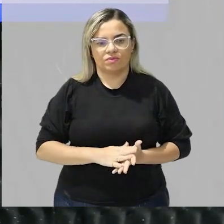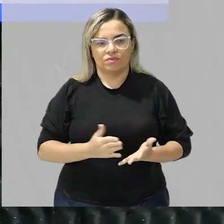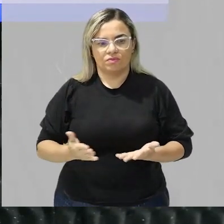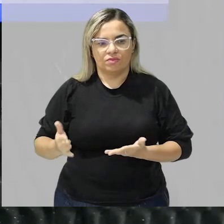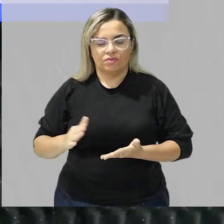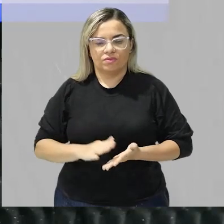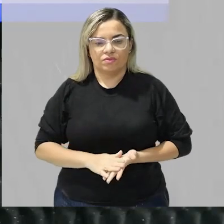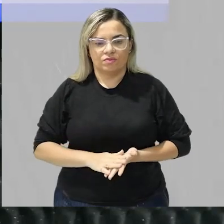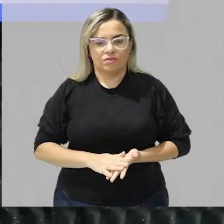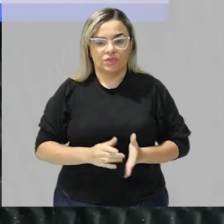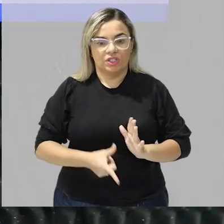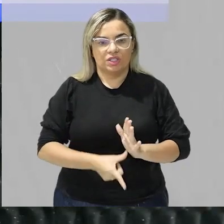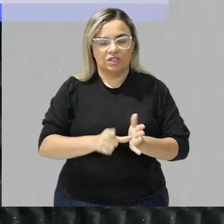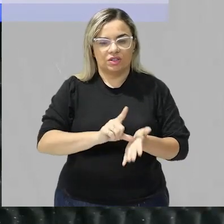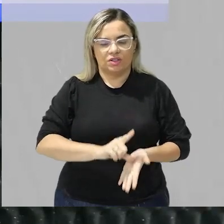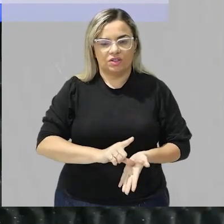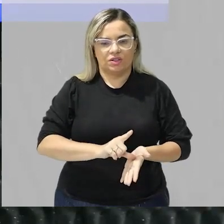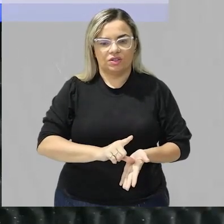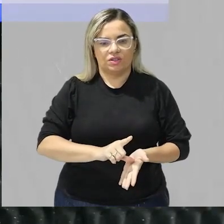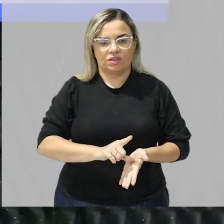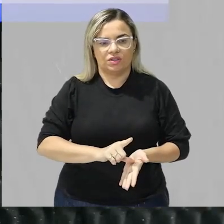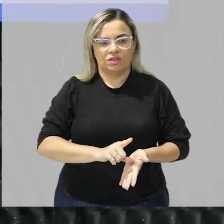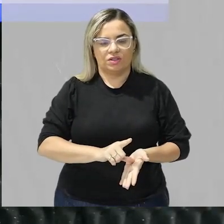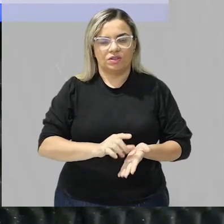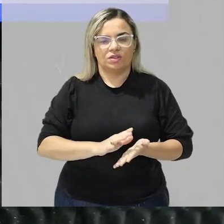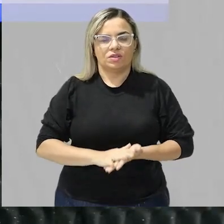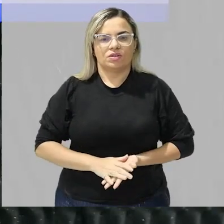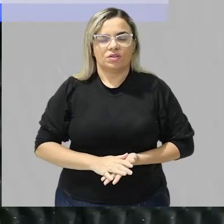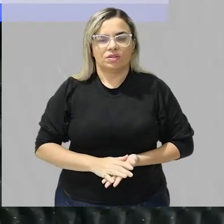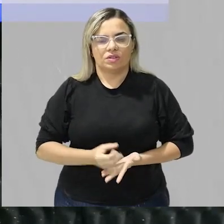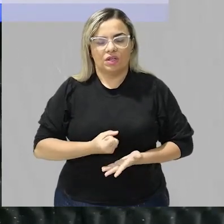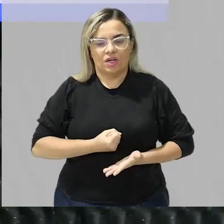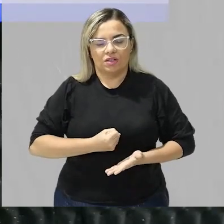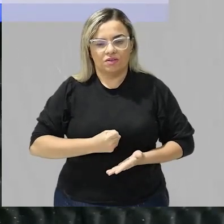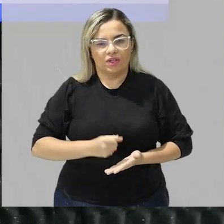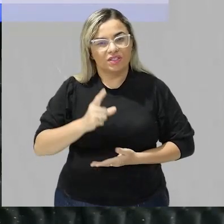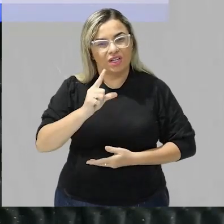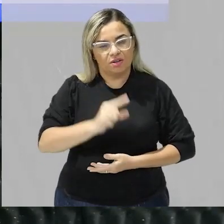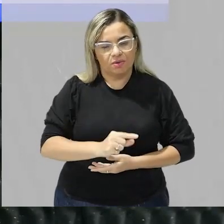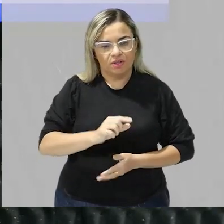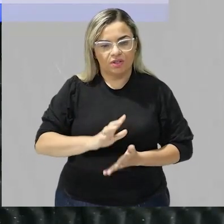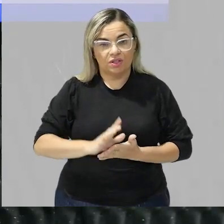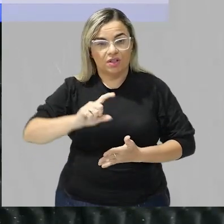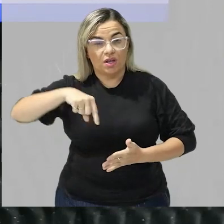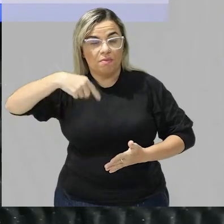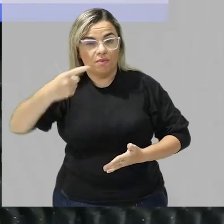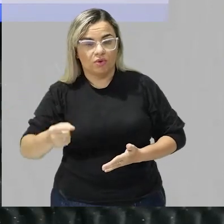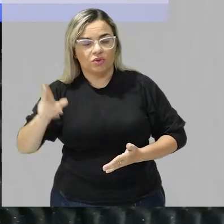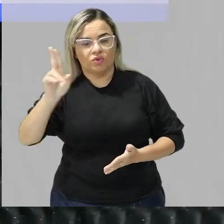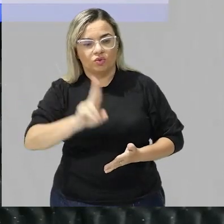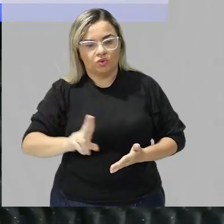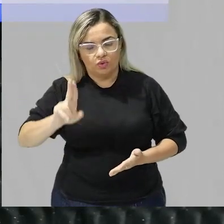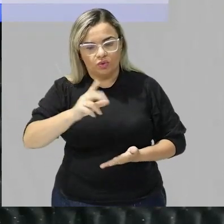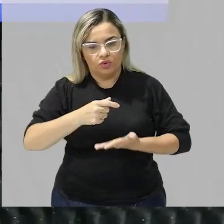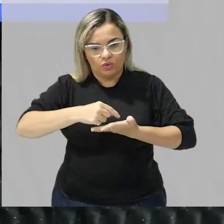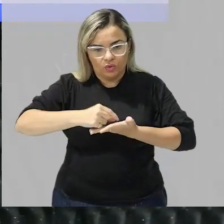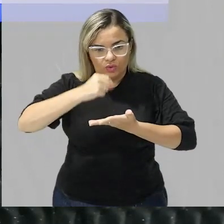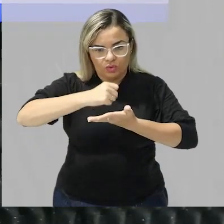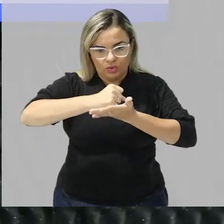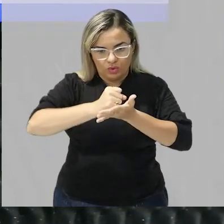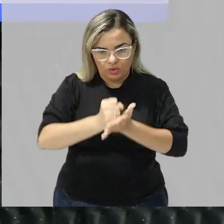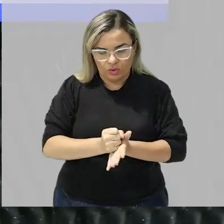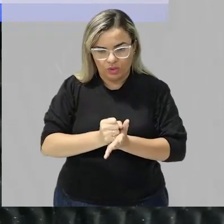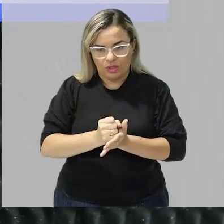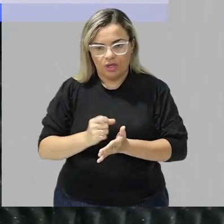fezes antes do medicamento agora veja que depois que se toma o medicamento as lipases